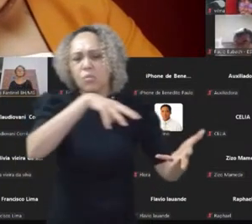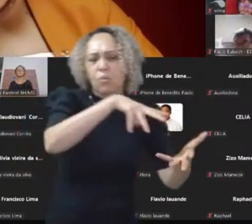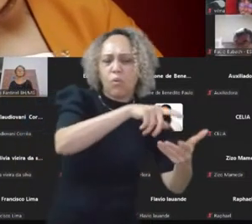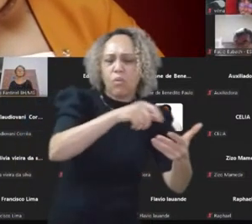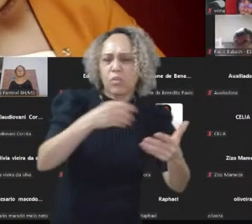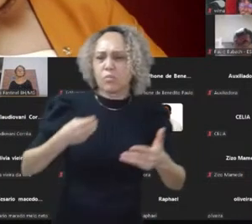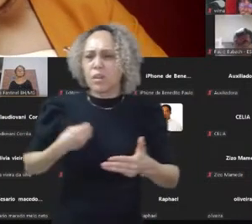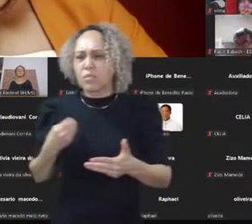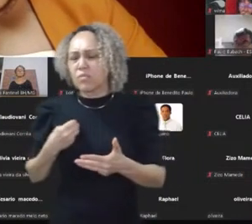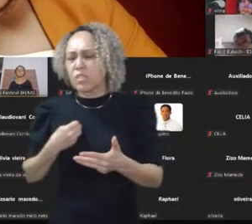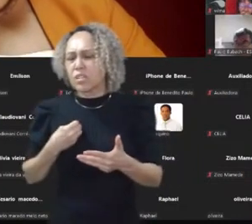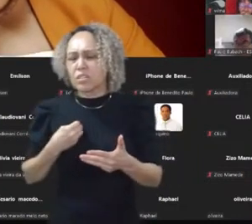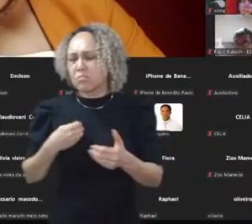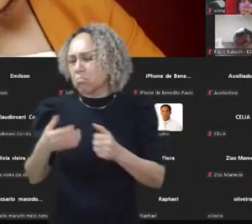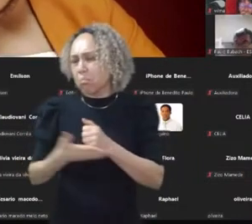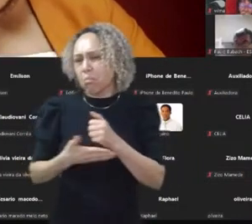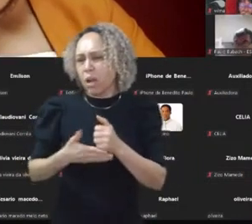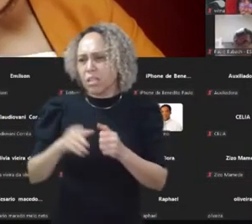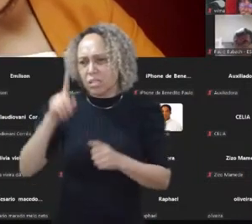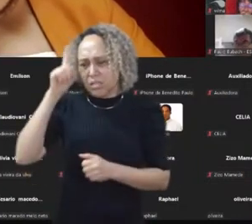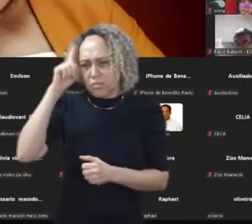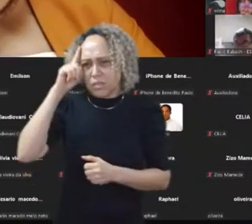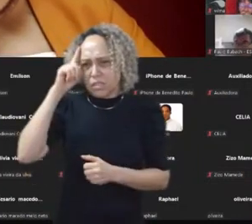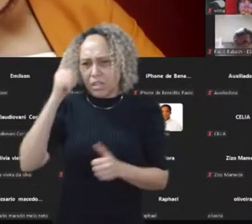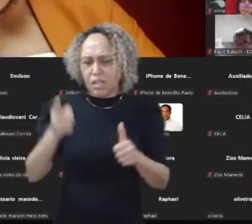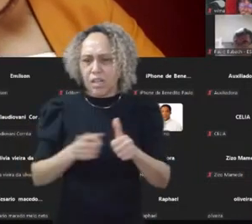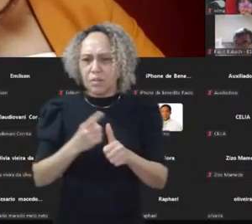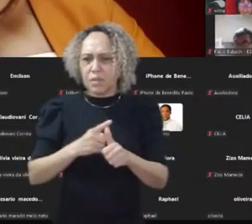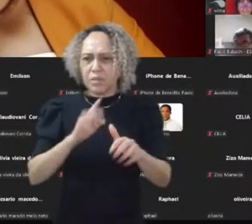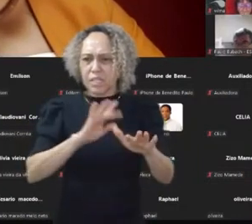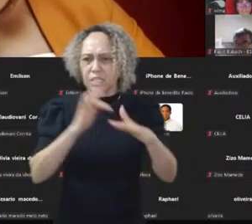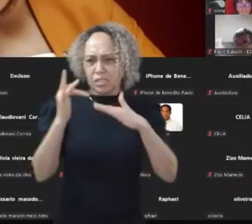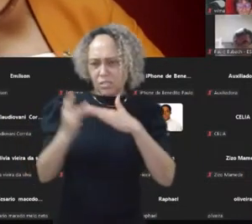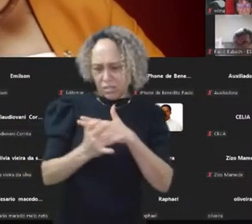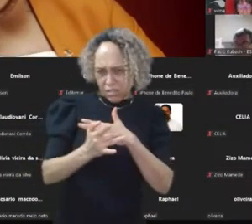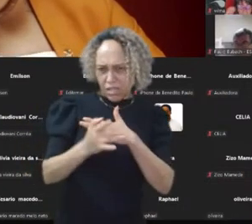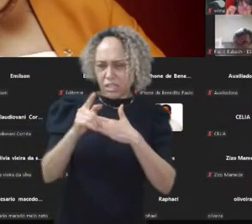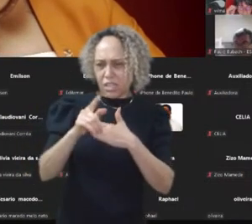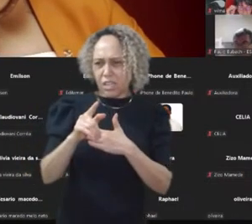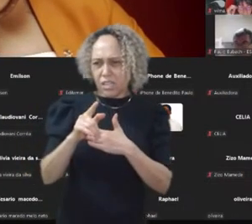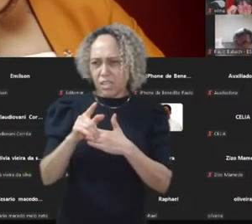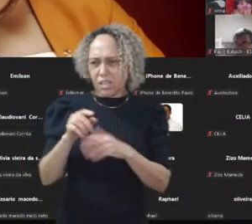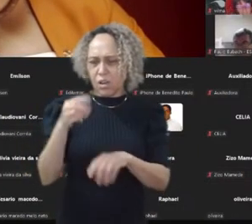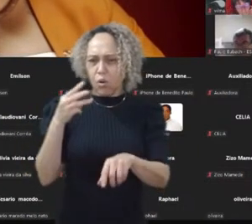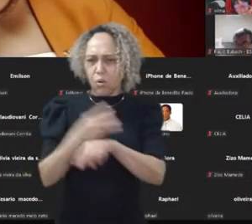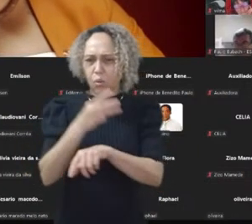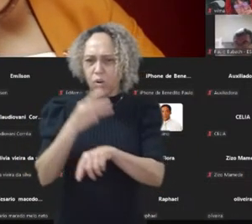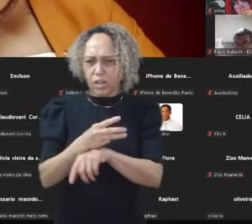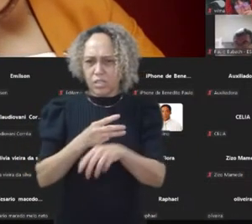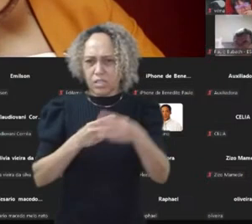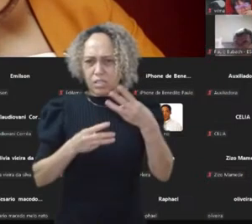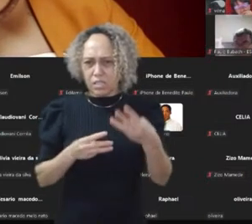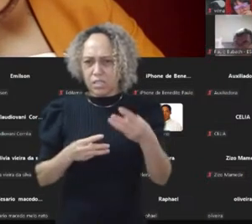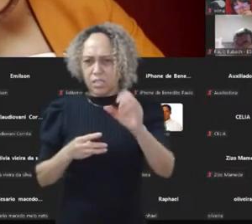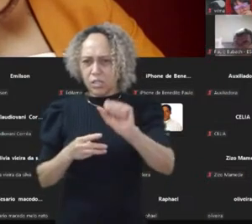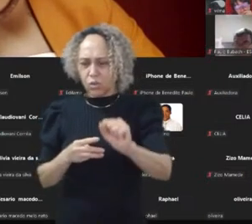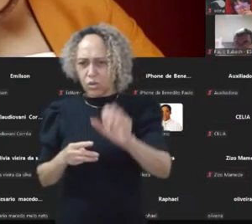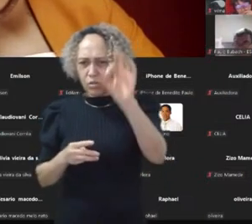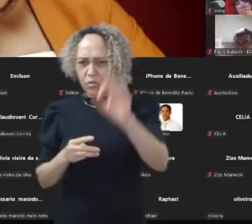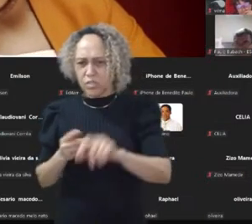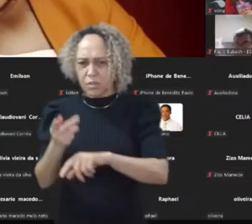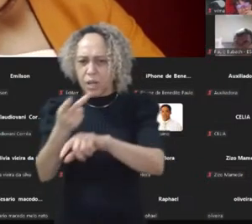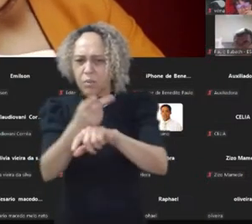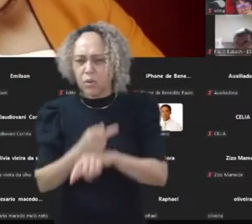do cotidiano. A primeira rede social ainda continua sendo o WhatsApp, 38% para busca de